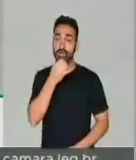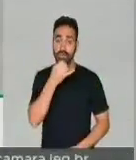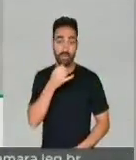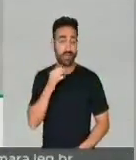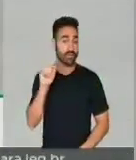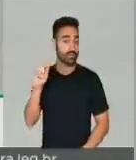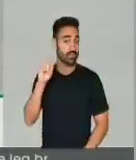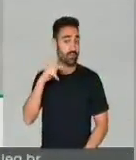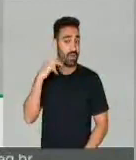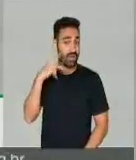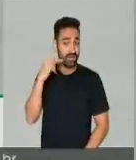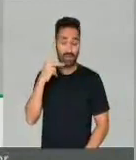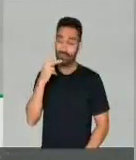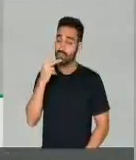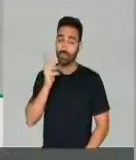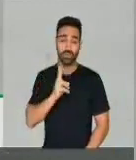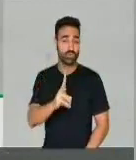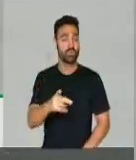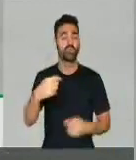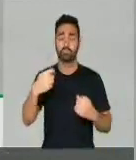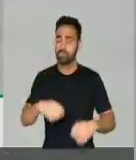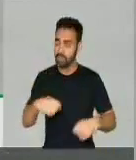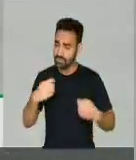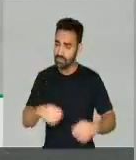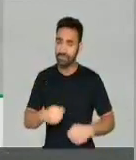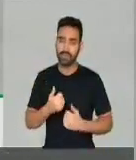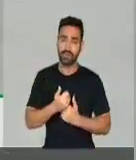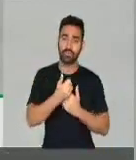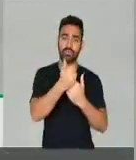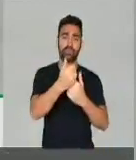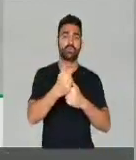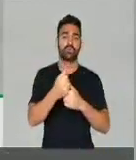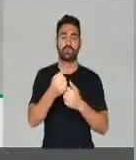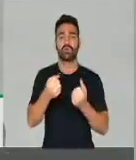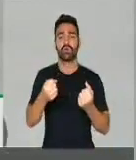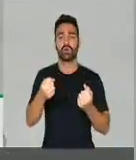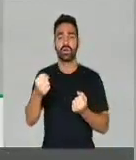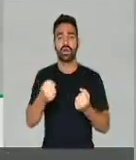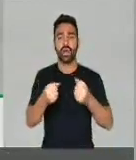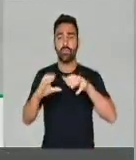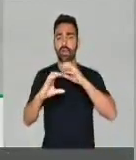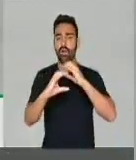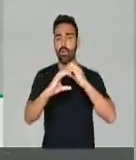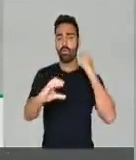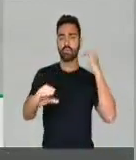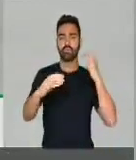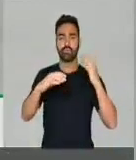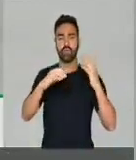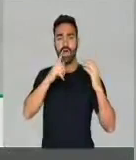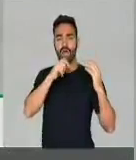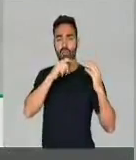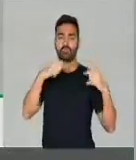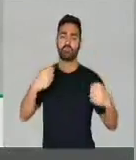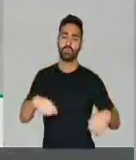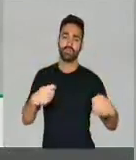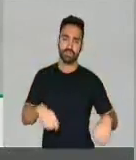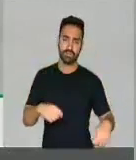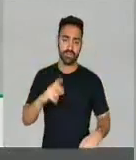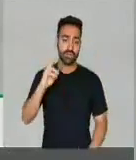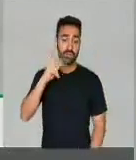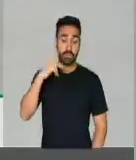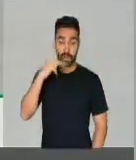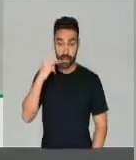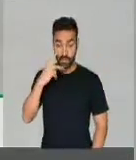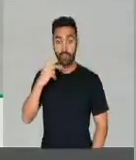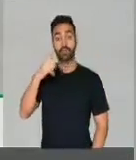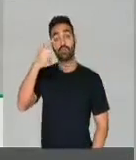dizer que a Paraíba ainda pede, ainda precisa da Operação Carro-Pipa. A Paraíba, em agosto deste ano, renovou o